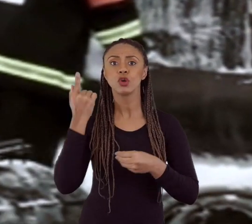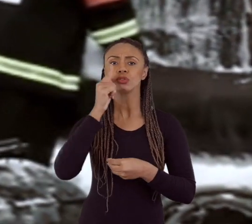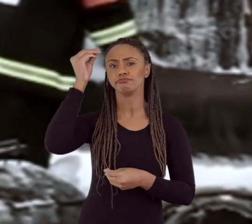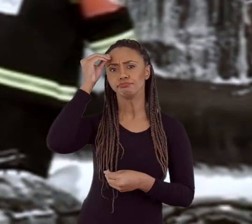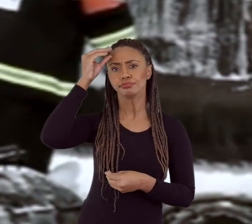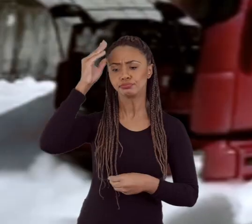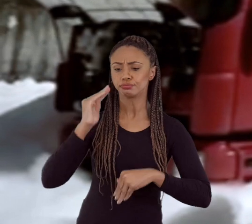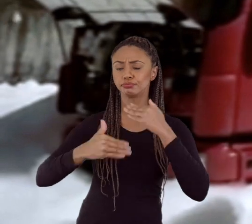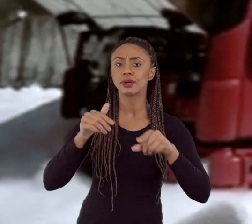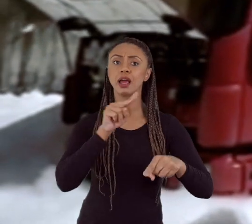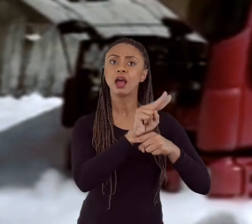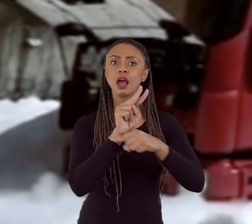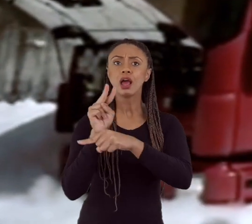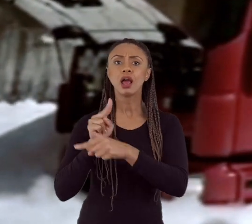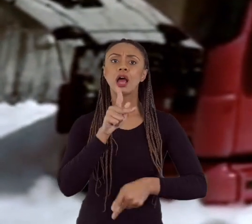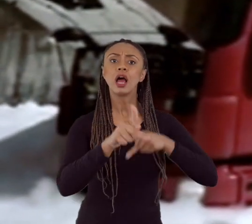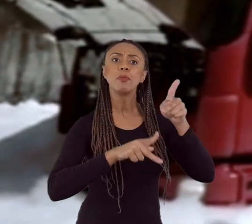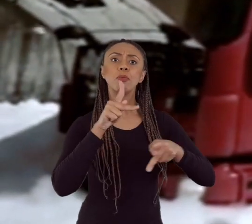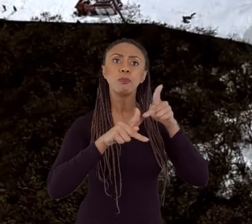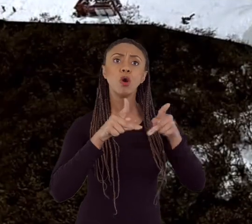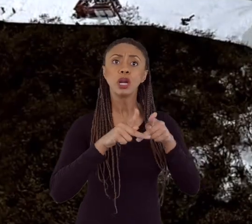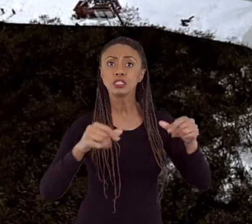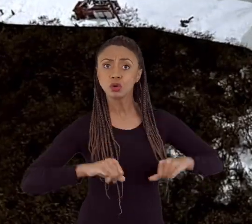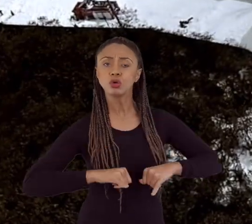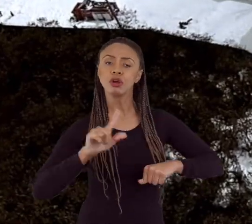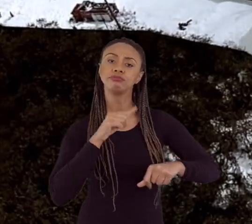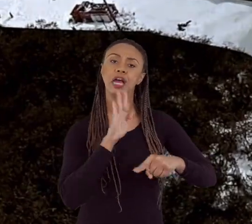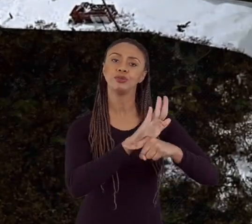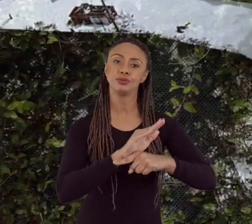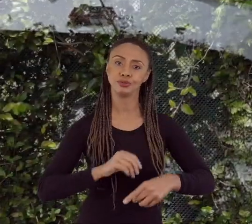avançar na ajuda da proteção da população exposta.